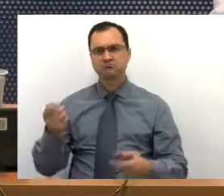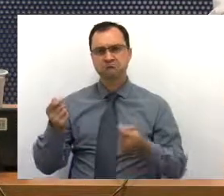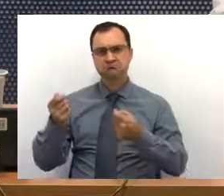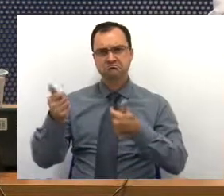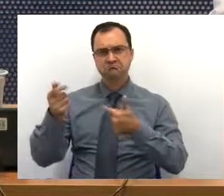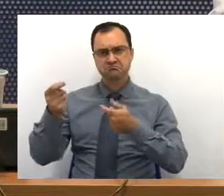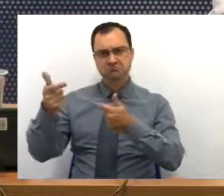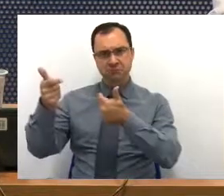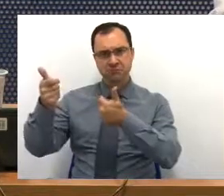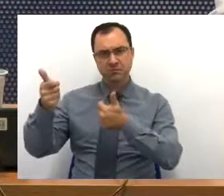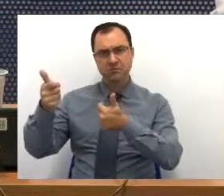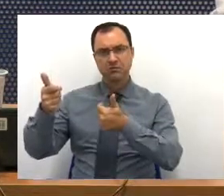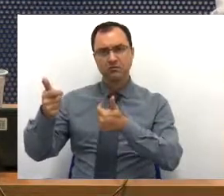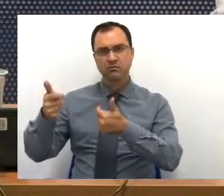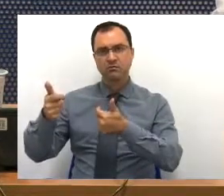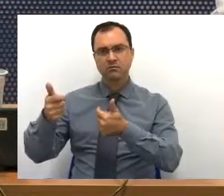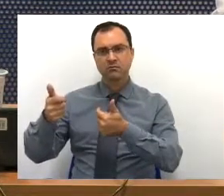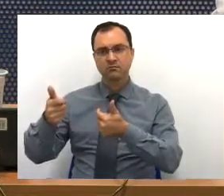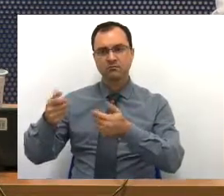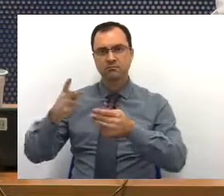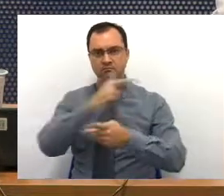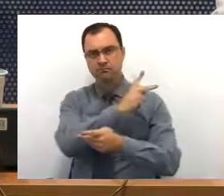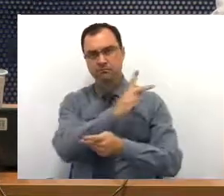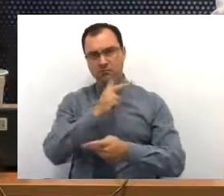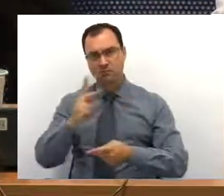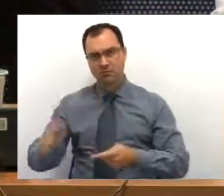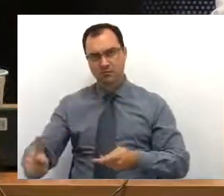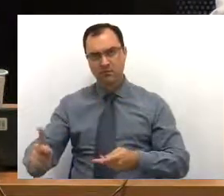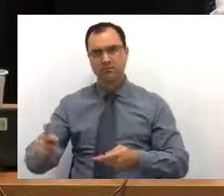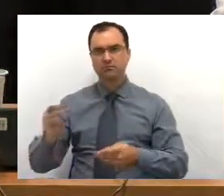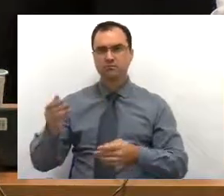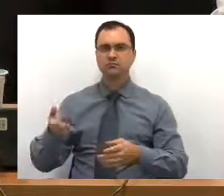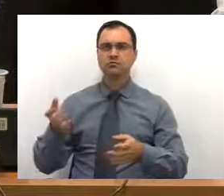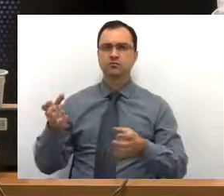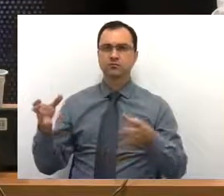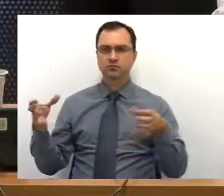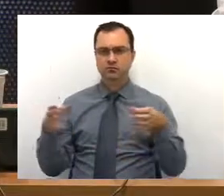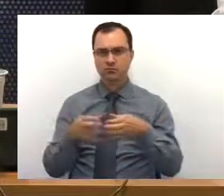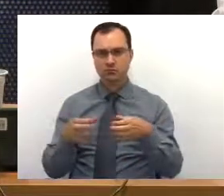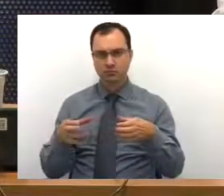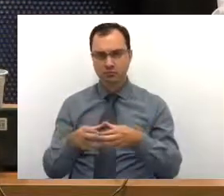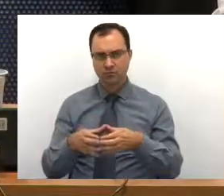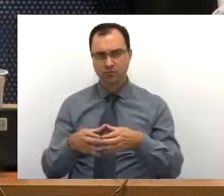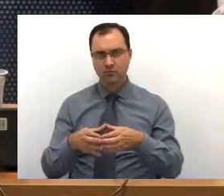Excelentíssimo presidente da comissão,